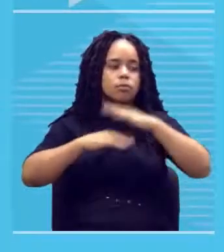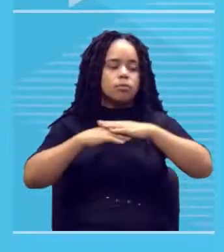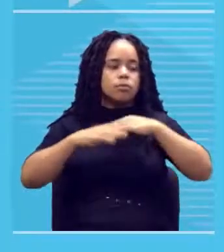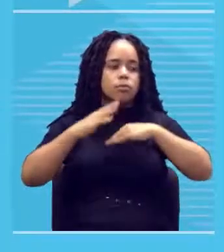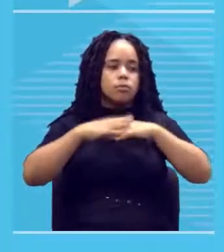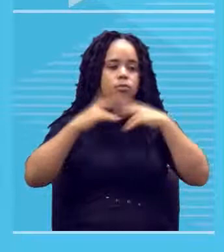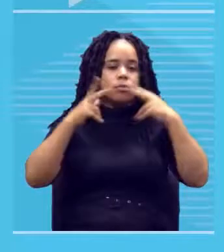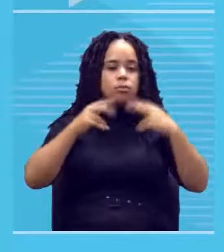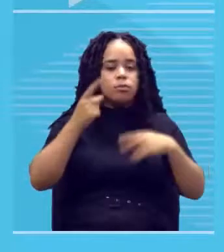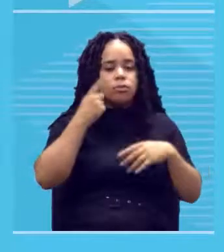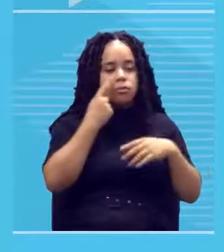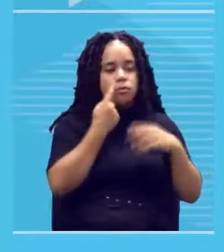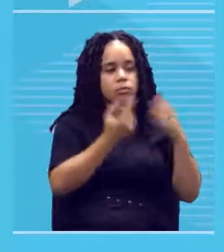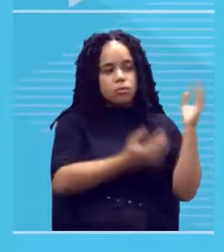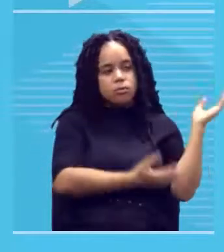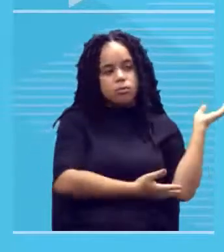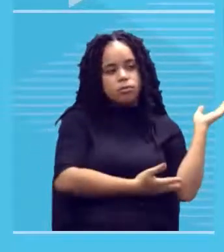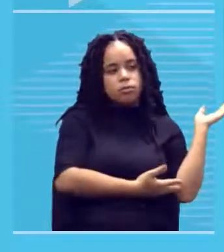como a gente vê aqui